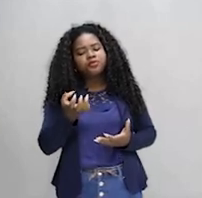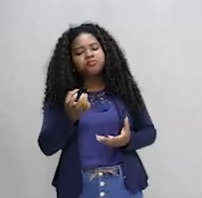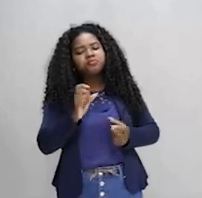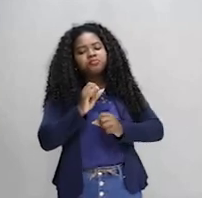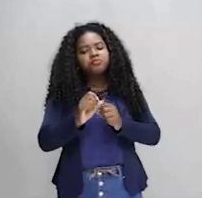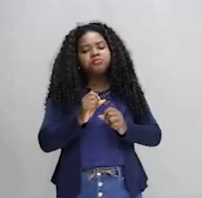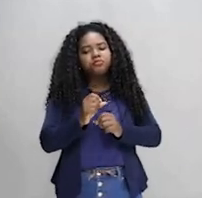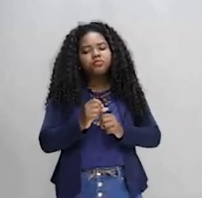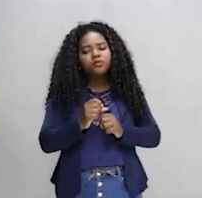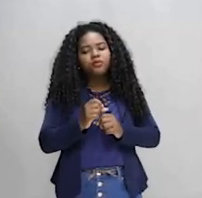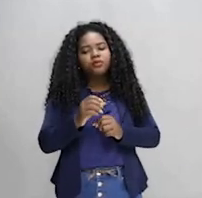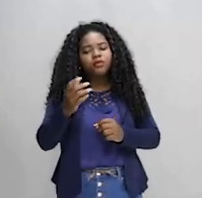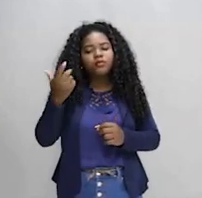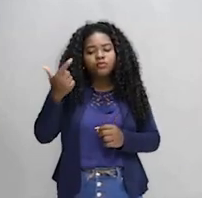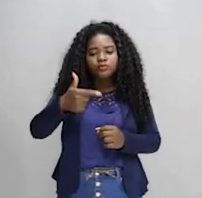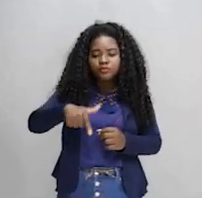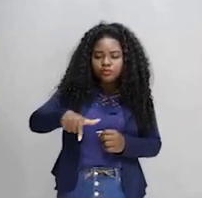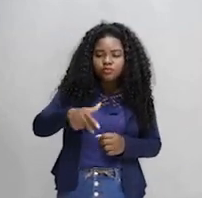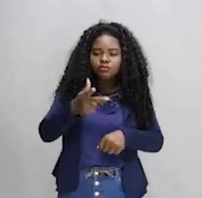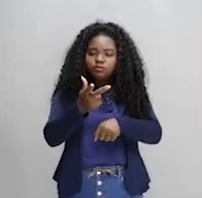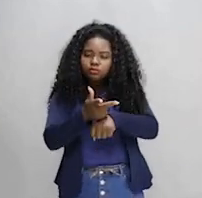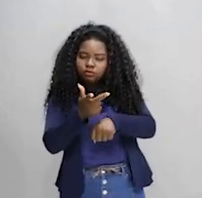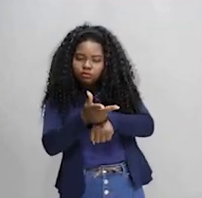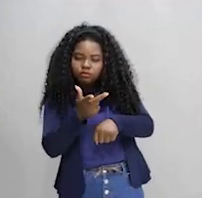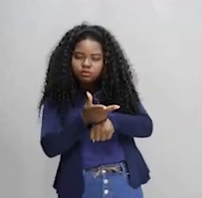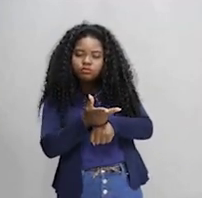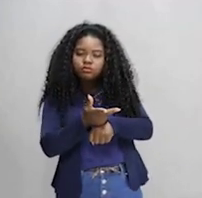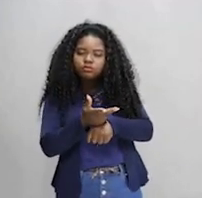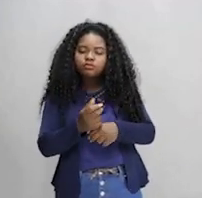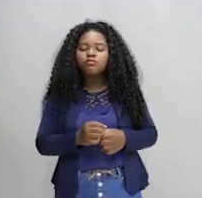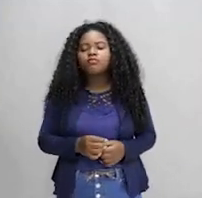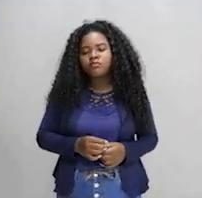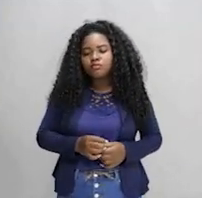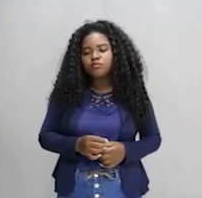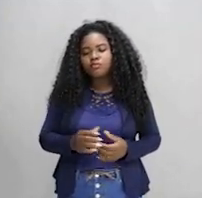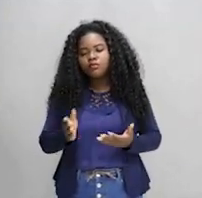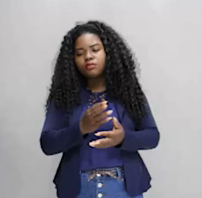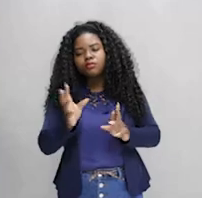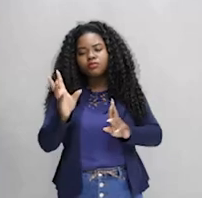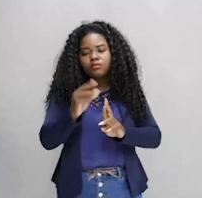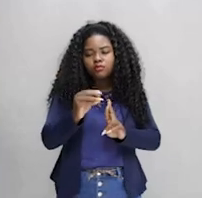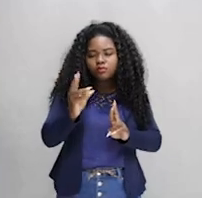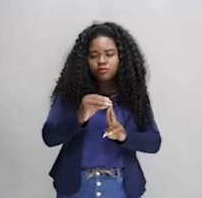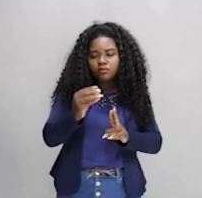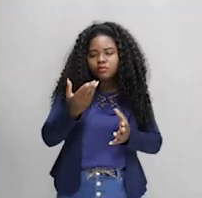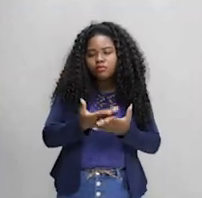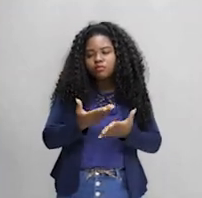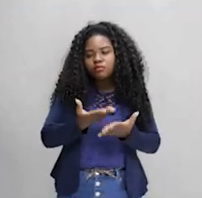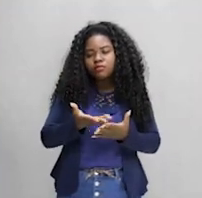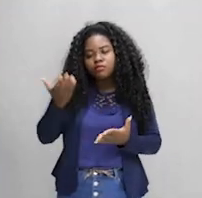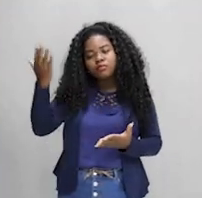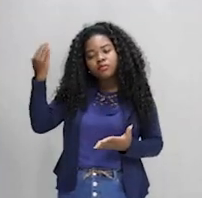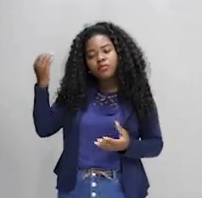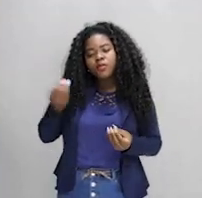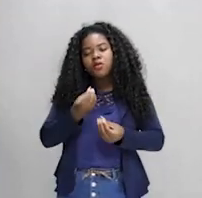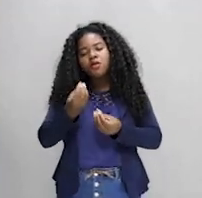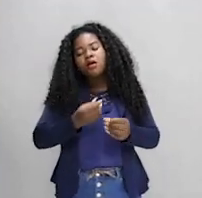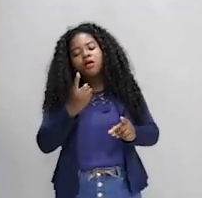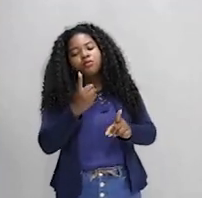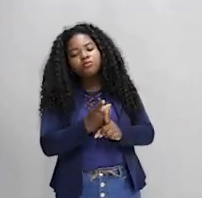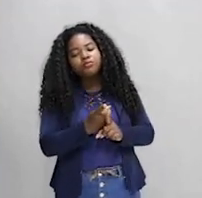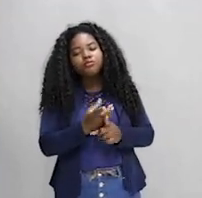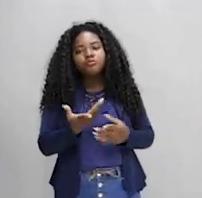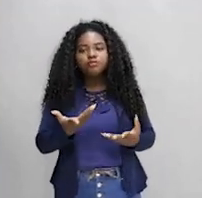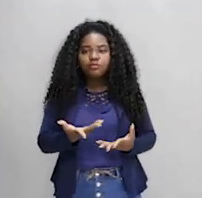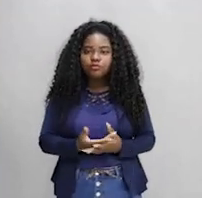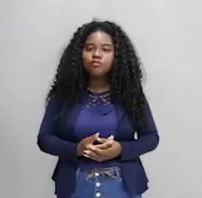ali que eu quero focar mais. Marcos, deu aí durante essa aula algumas referências de aulas passadas. Onde é que eu acho isso e agora,